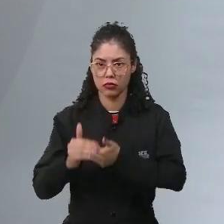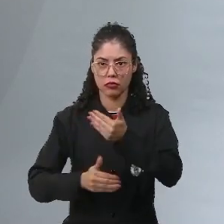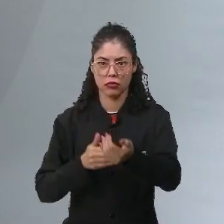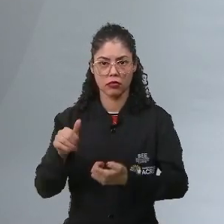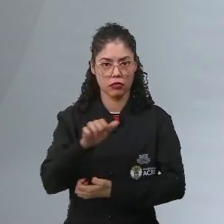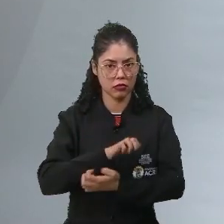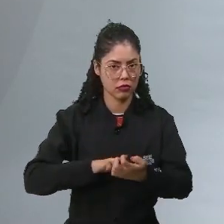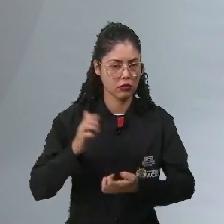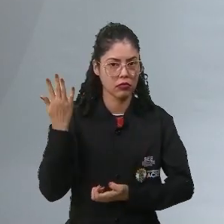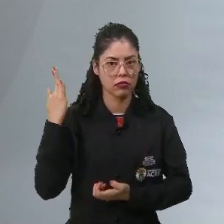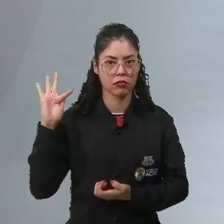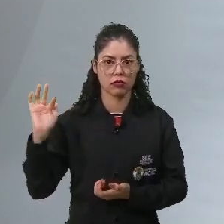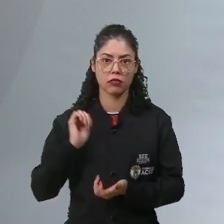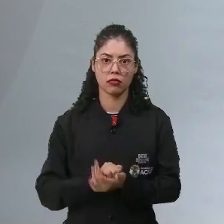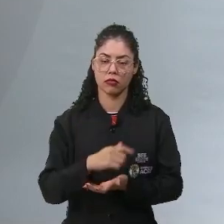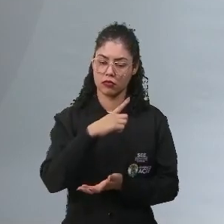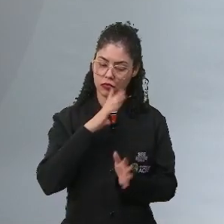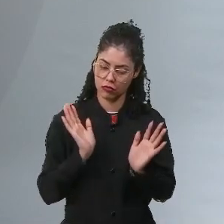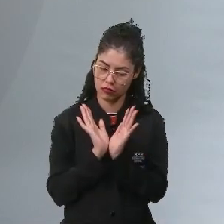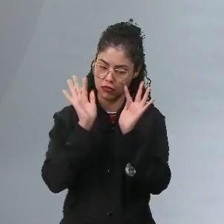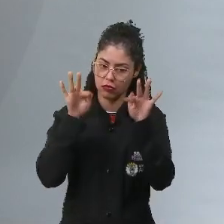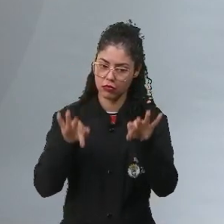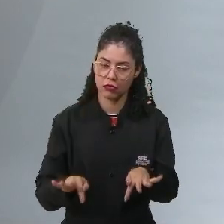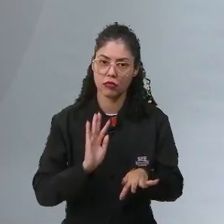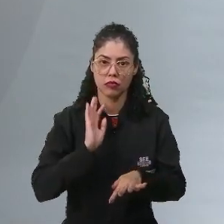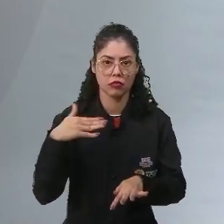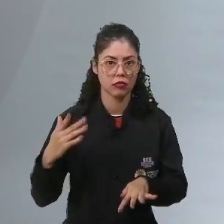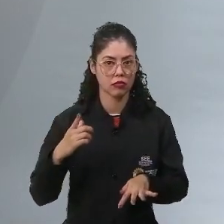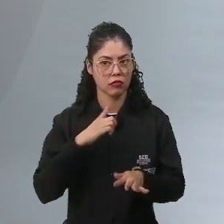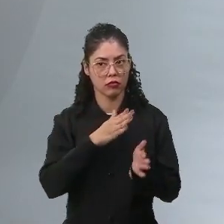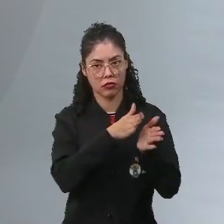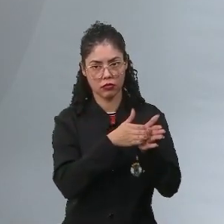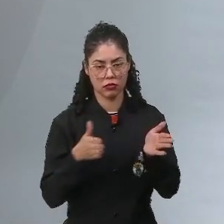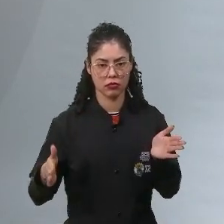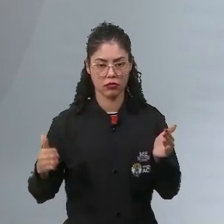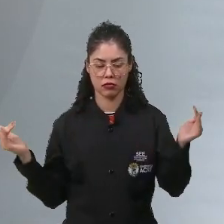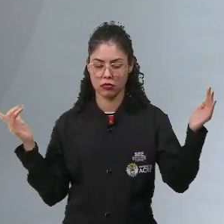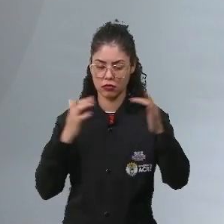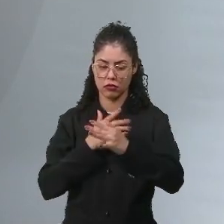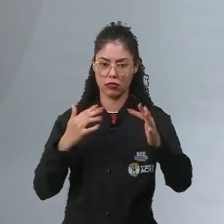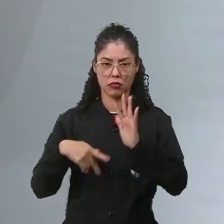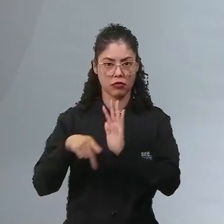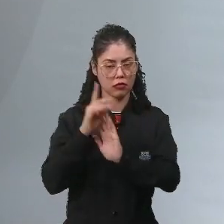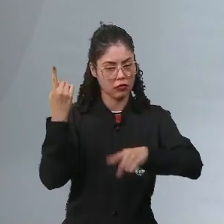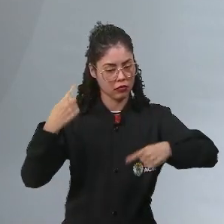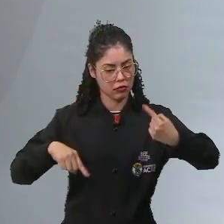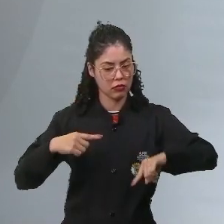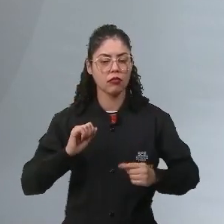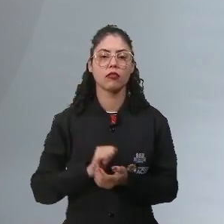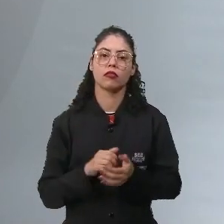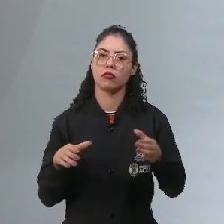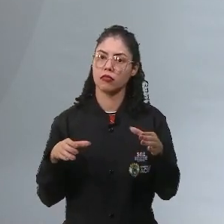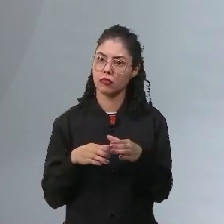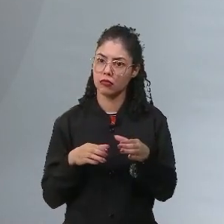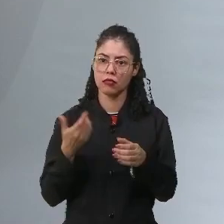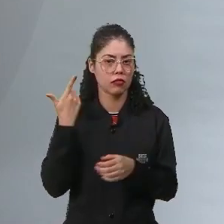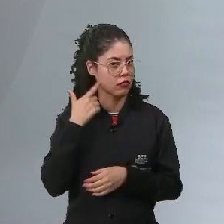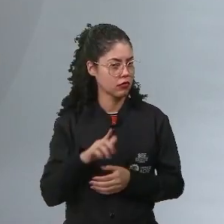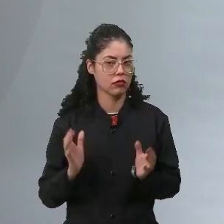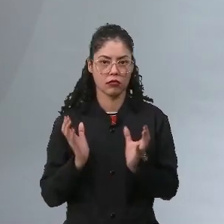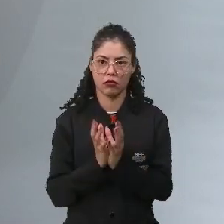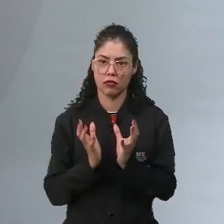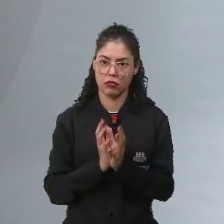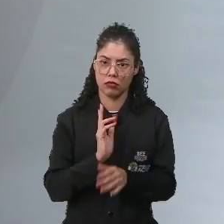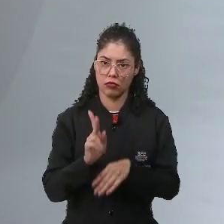revolucionário. E ele só termina quando você tem uma centralização política. Até então, os grupos não estavam conseguindo